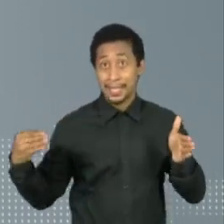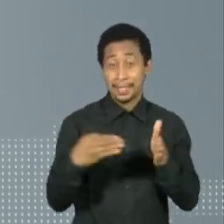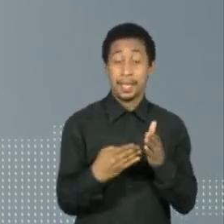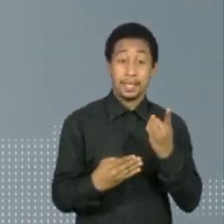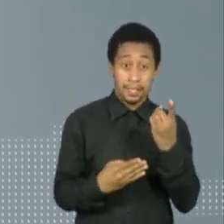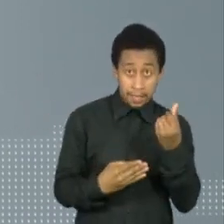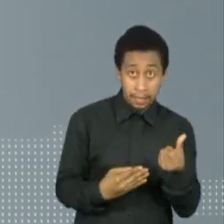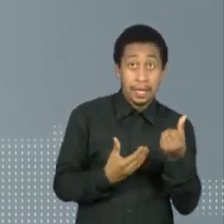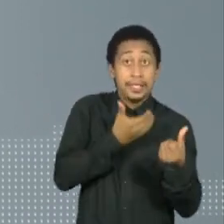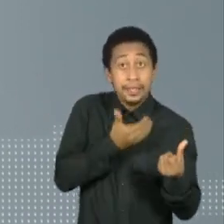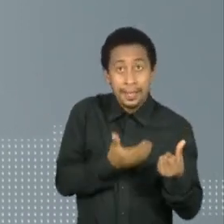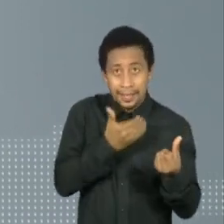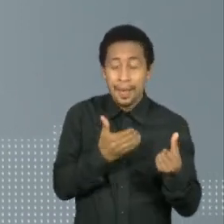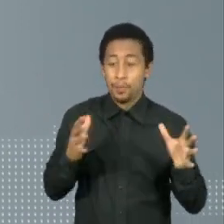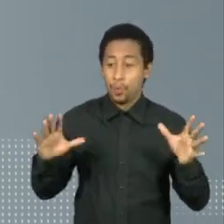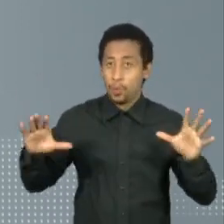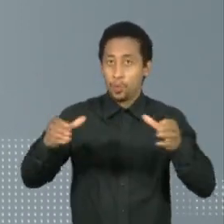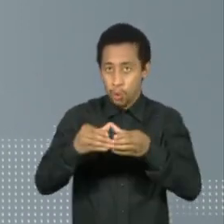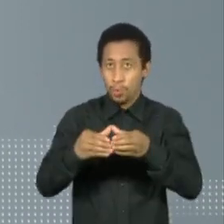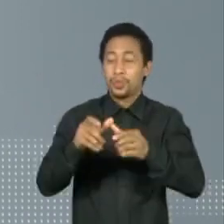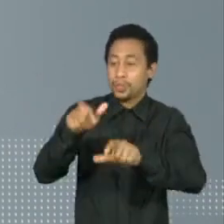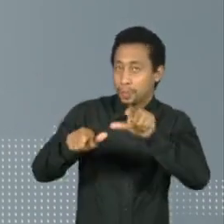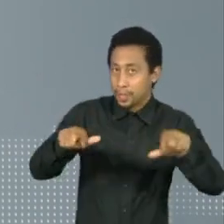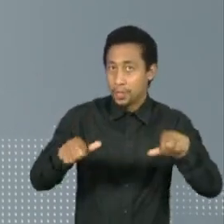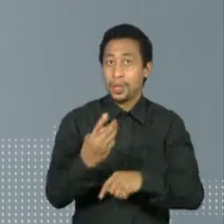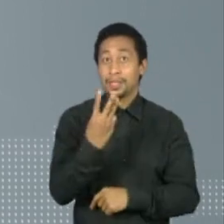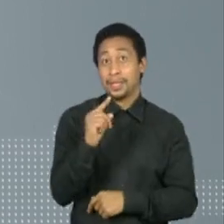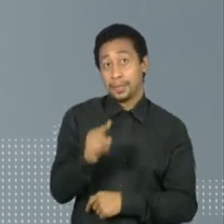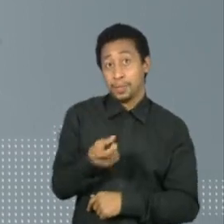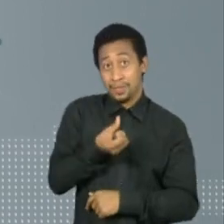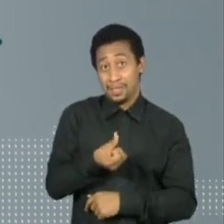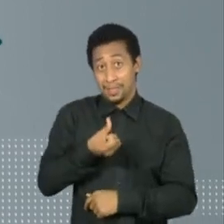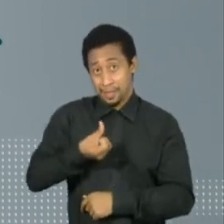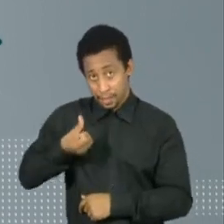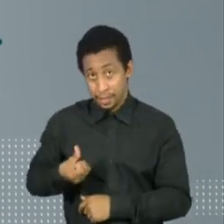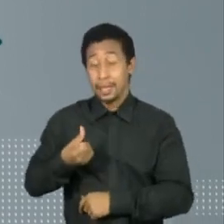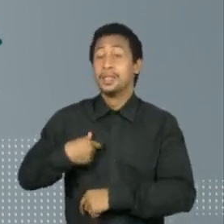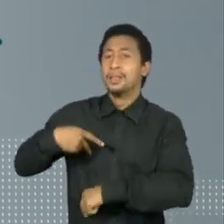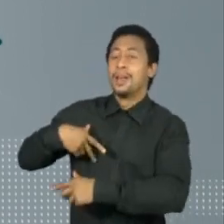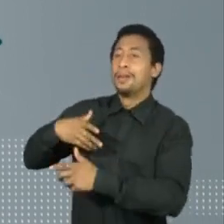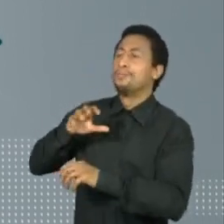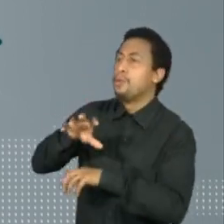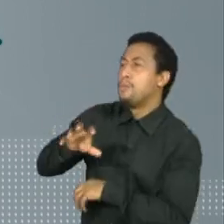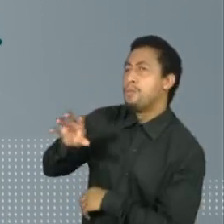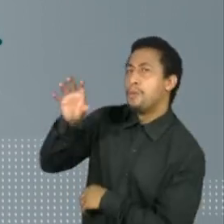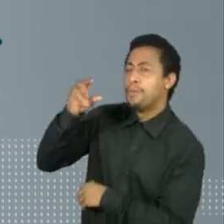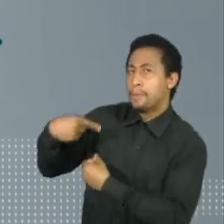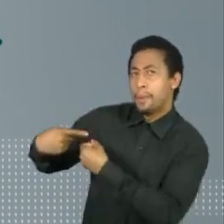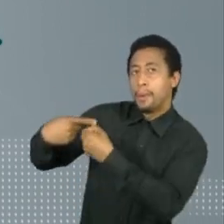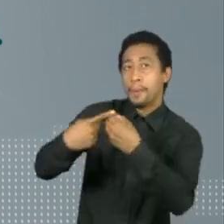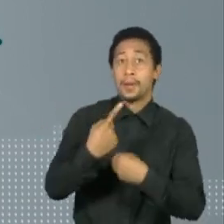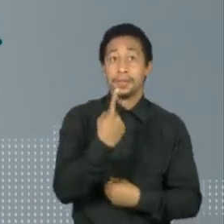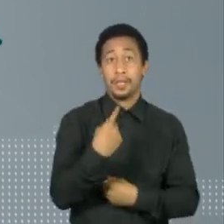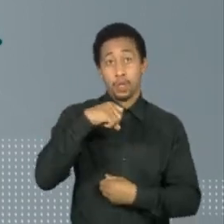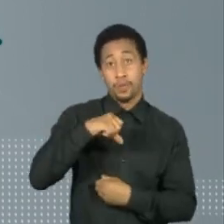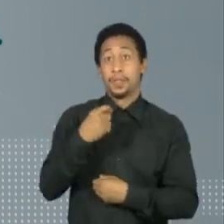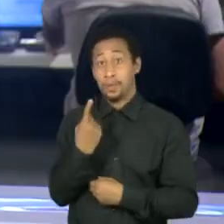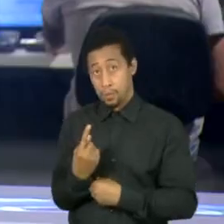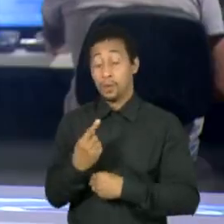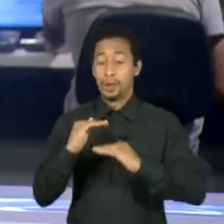com mais de 3.600 pessoas em 191 municípios brasileiros. A margem de erro é de dois pontos percentuais.